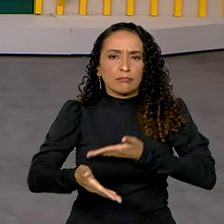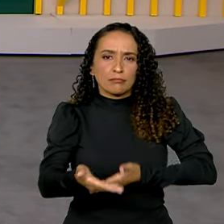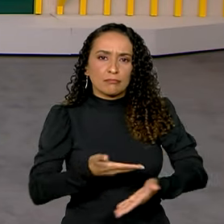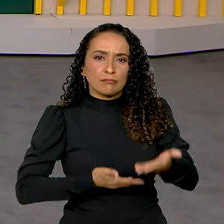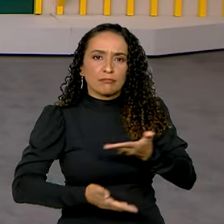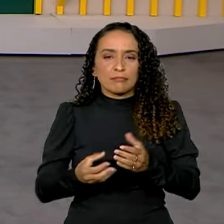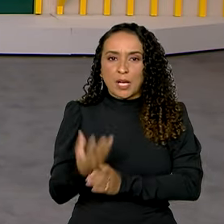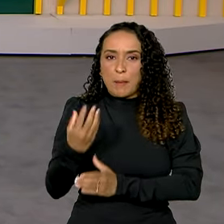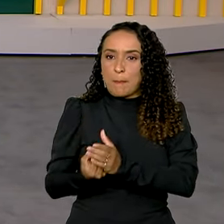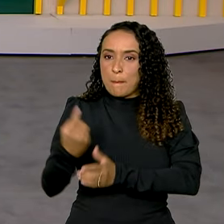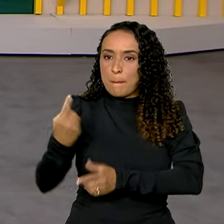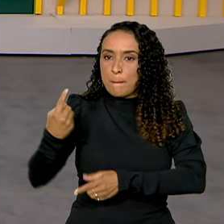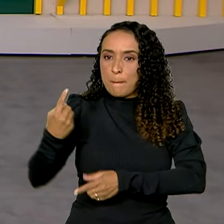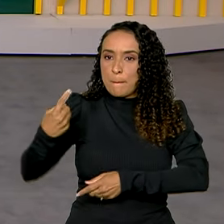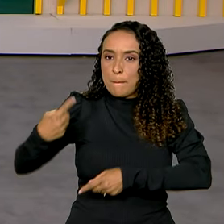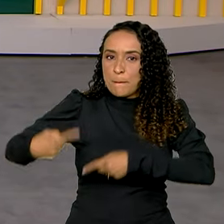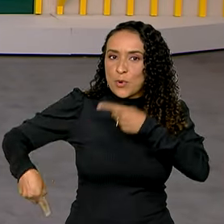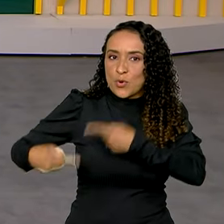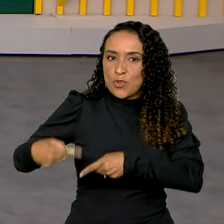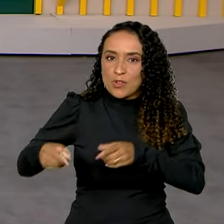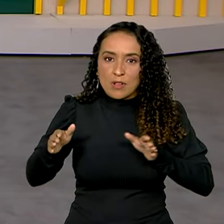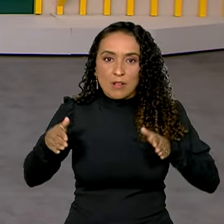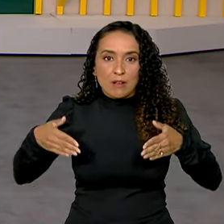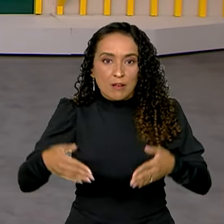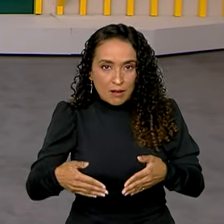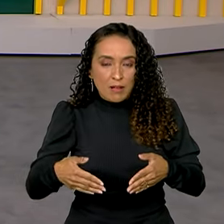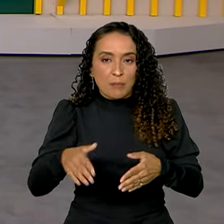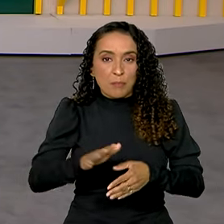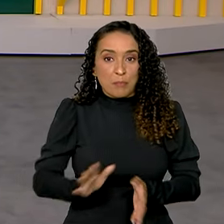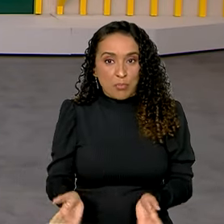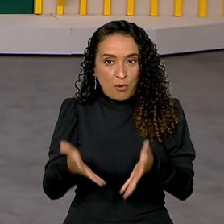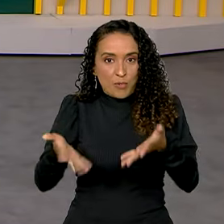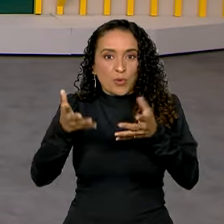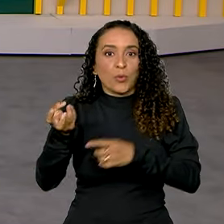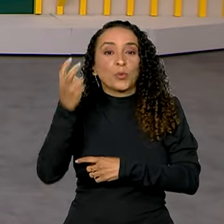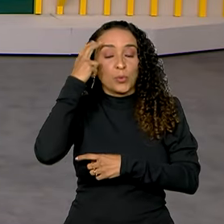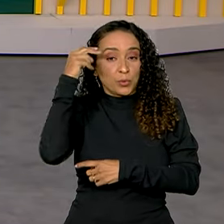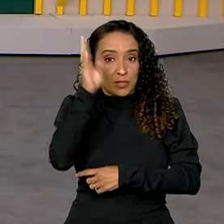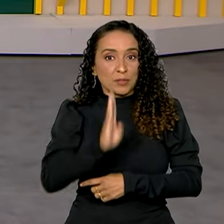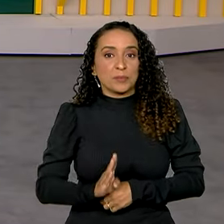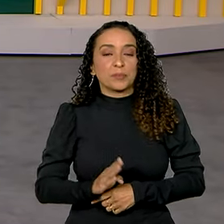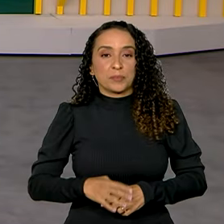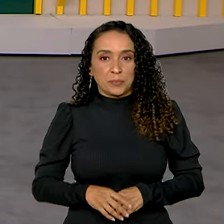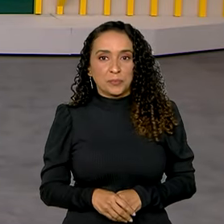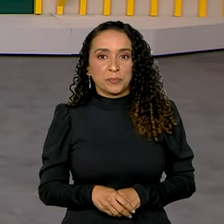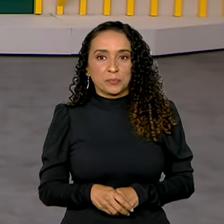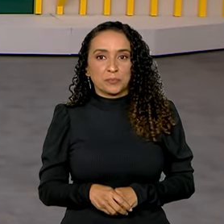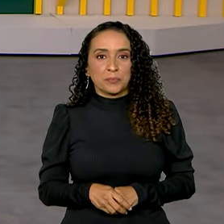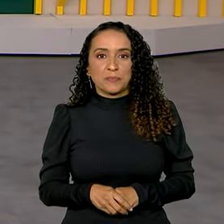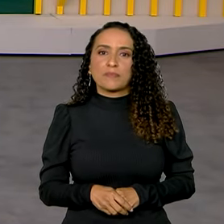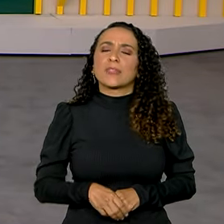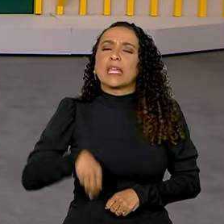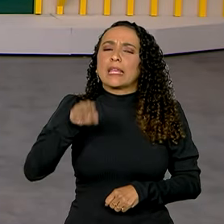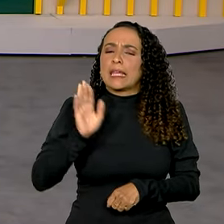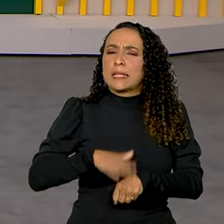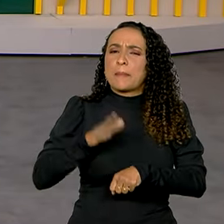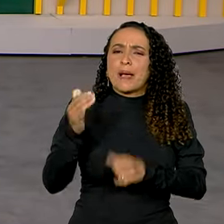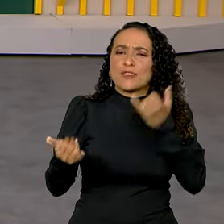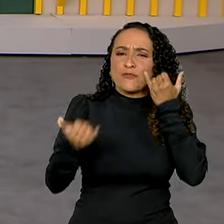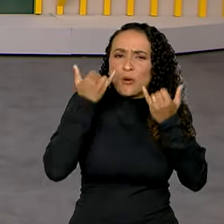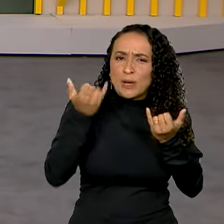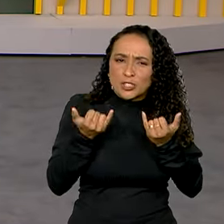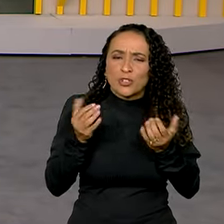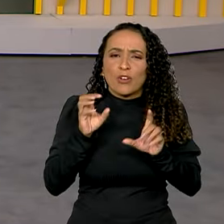colaboração para as políticas públicas voltadas à promoção da cultura no Brasil. Quem traz mais